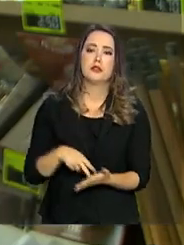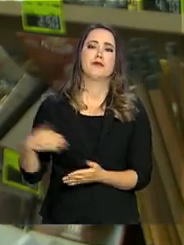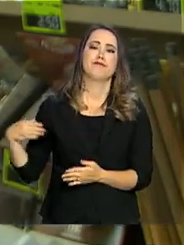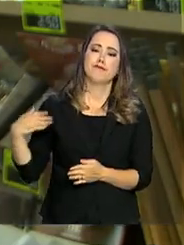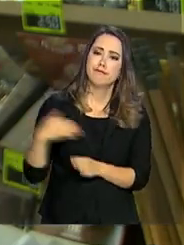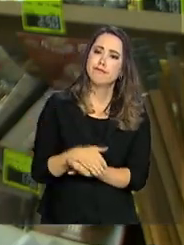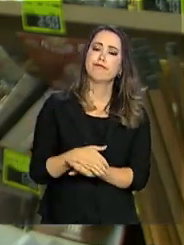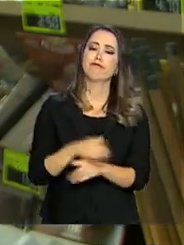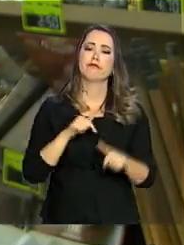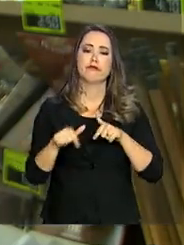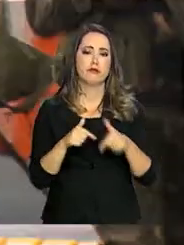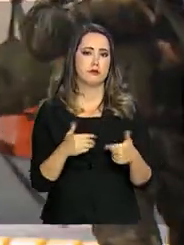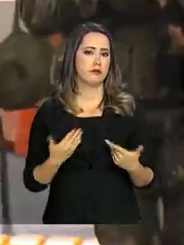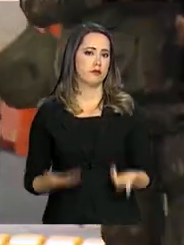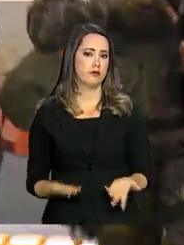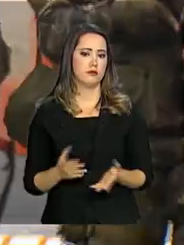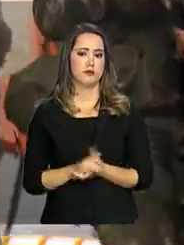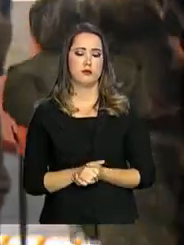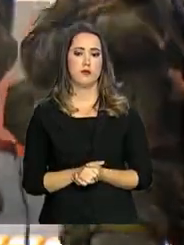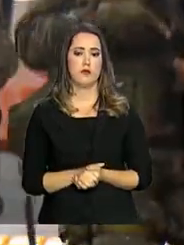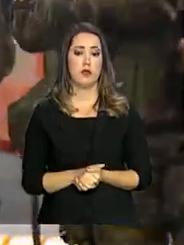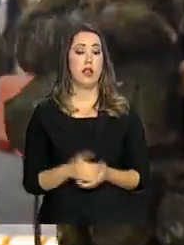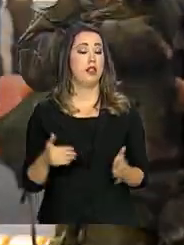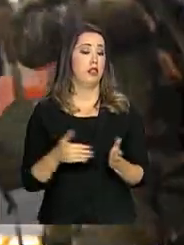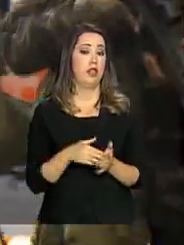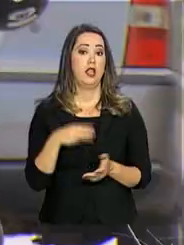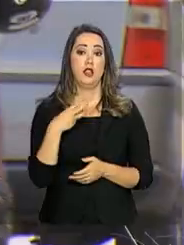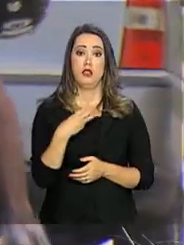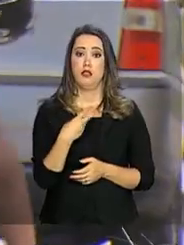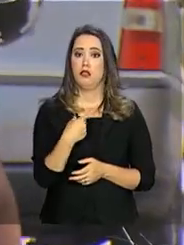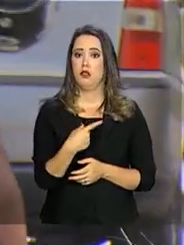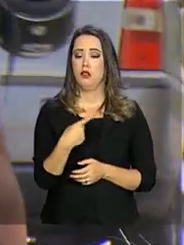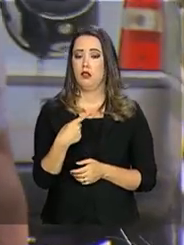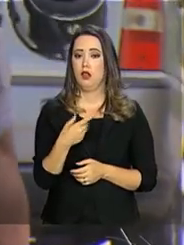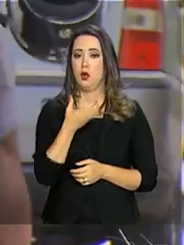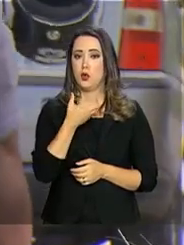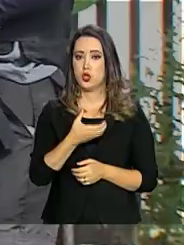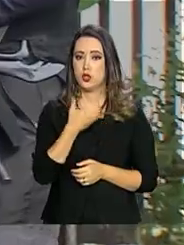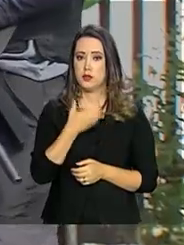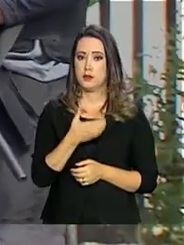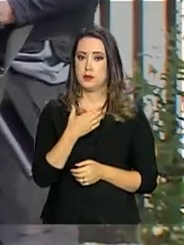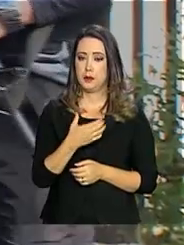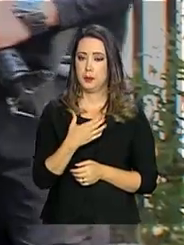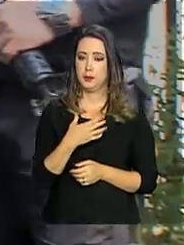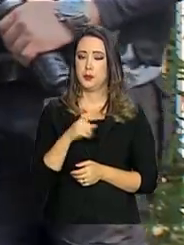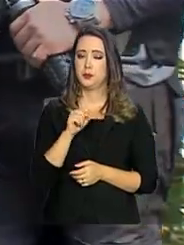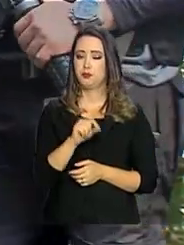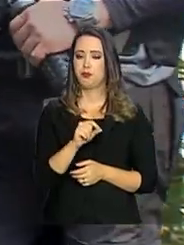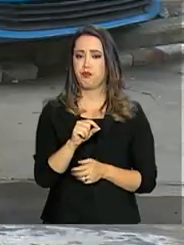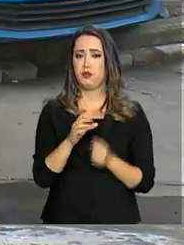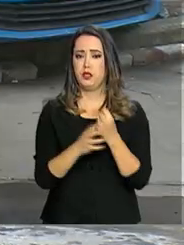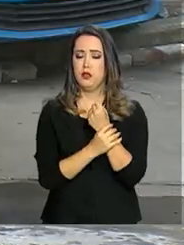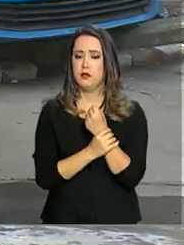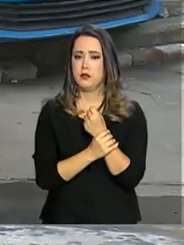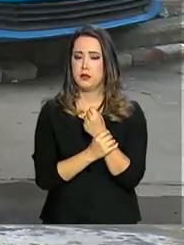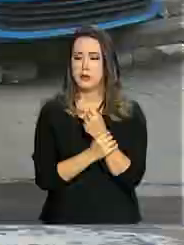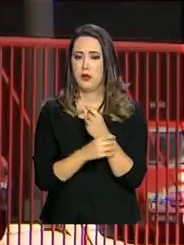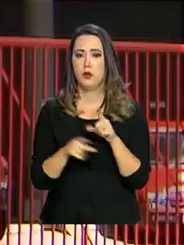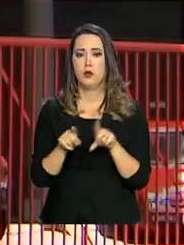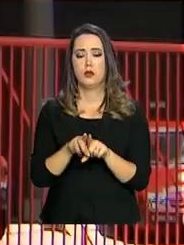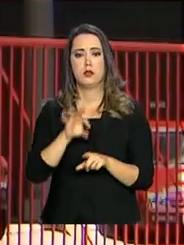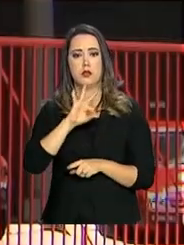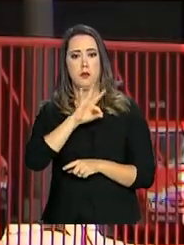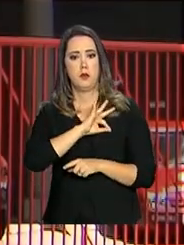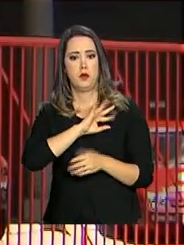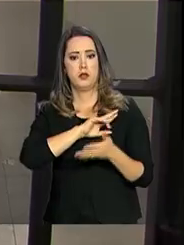trabalhar, não adianta. Pelo menos até 31 de dezembro, a Segurança Pública do Estado, que reúne as polícias civil e militar, o